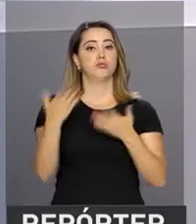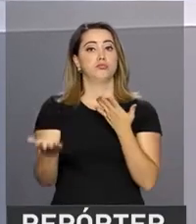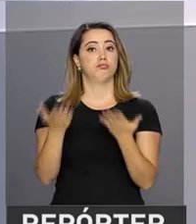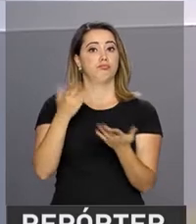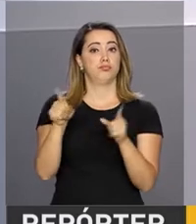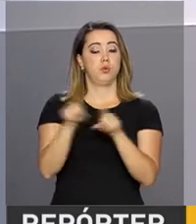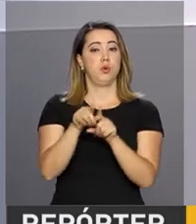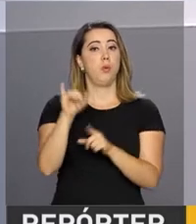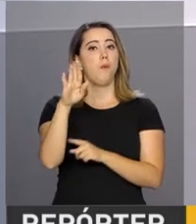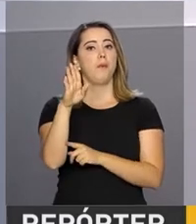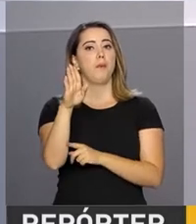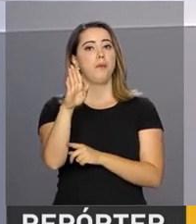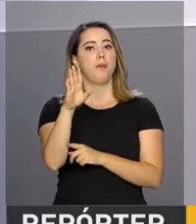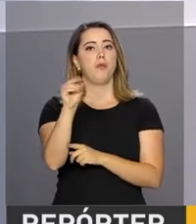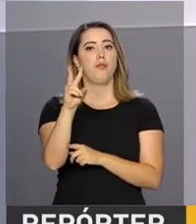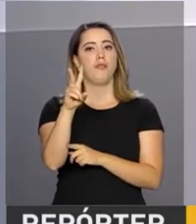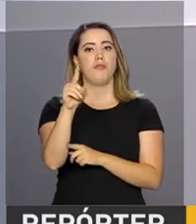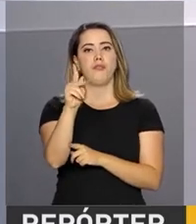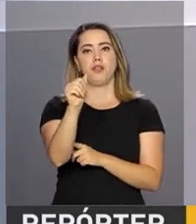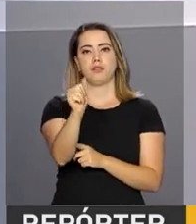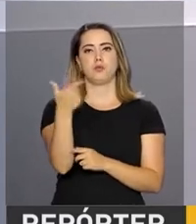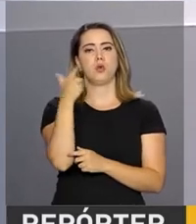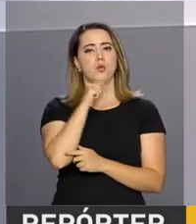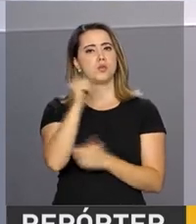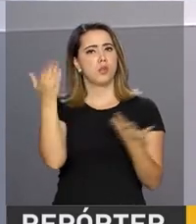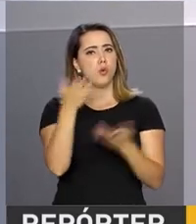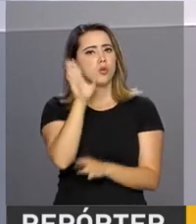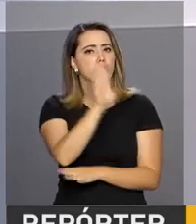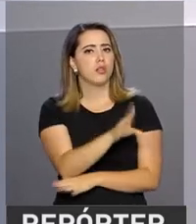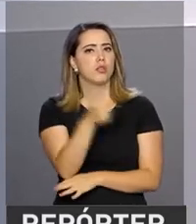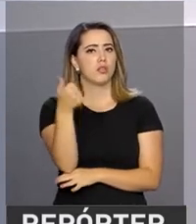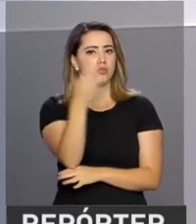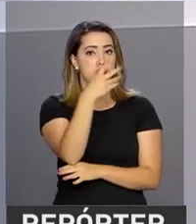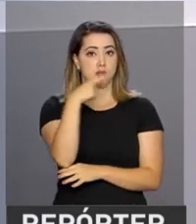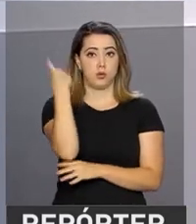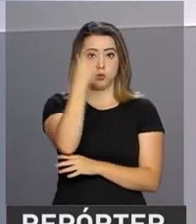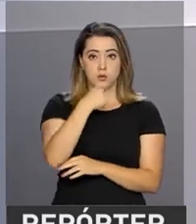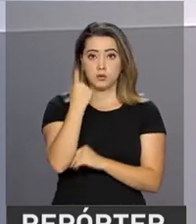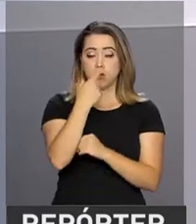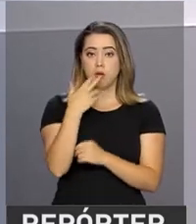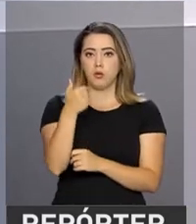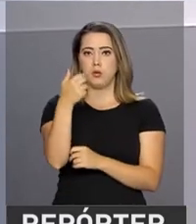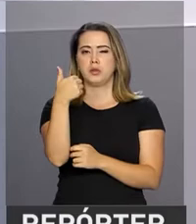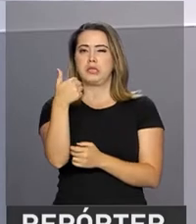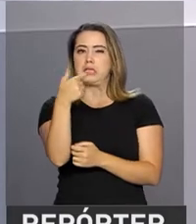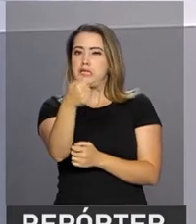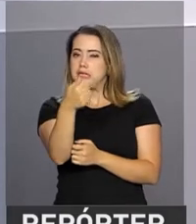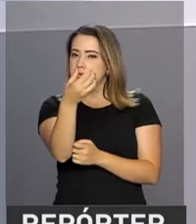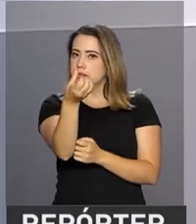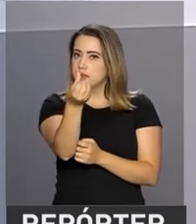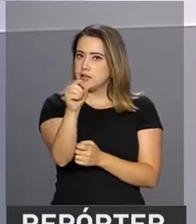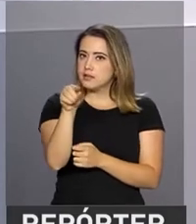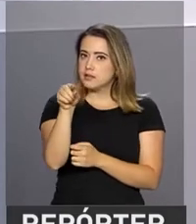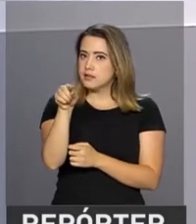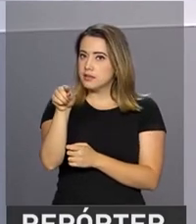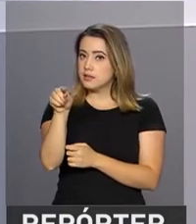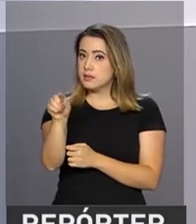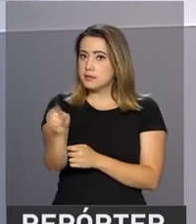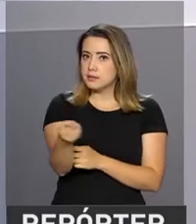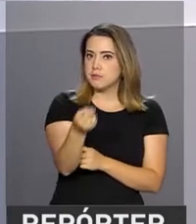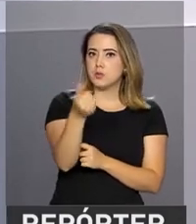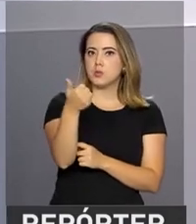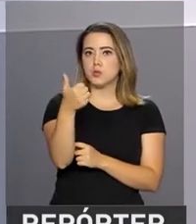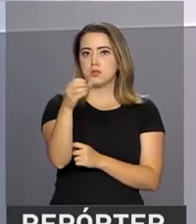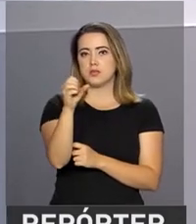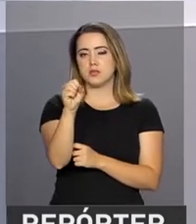recorde. O Ibovespa atingiu às 14h53min de hoje os 76.108 pontos,